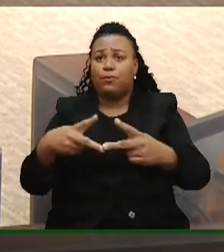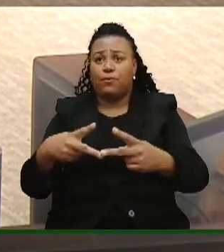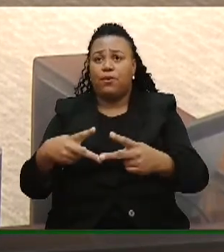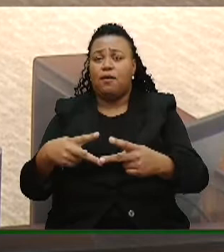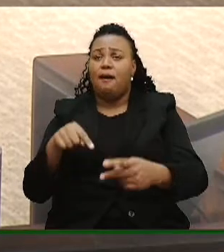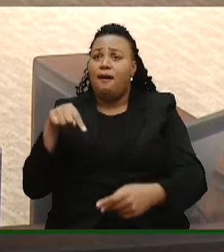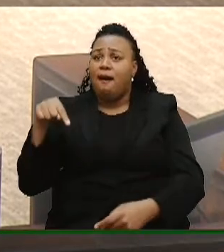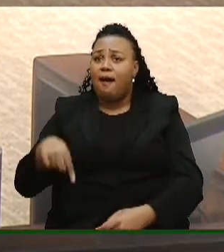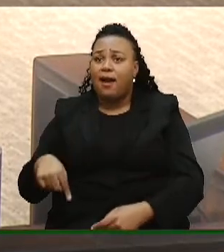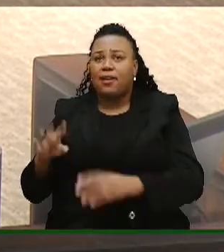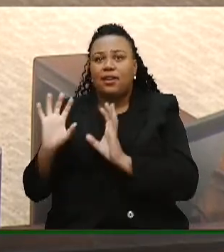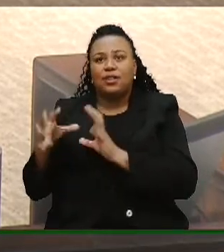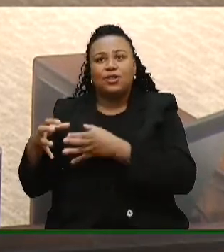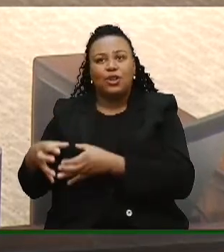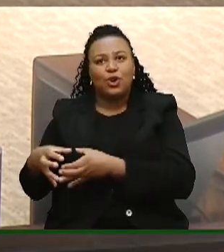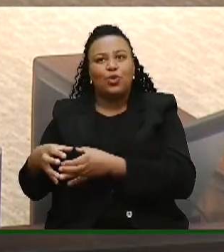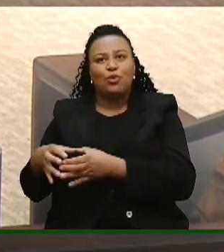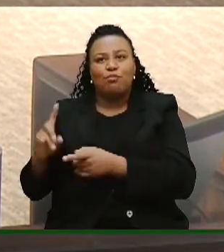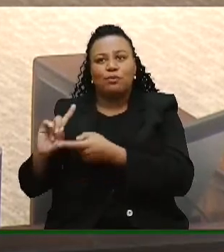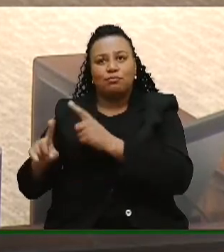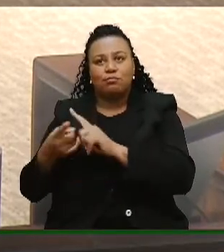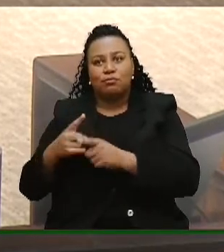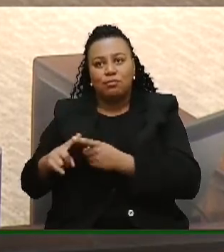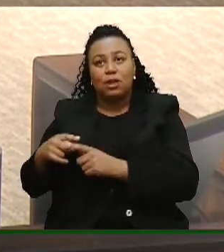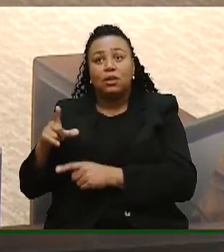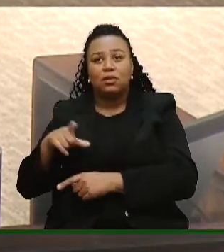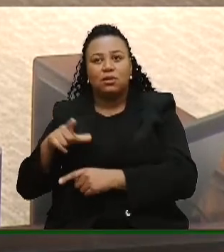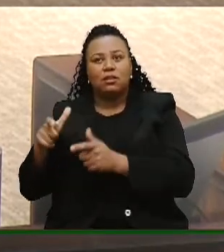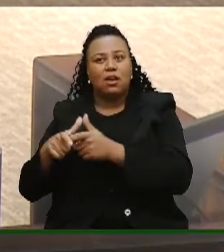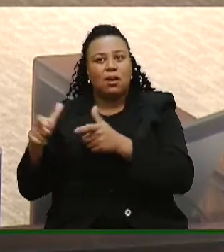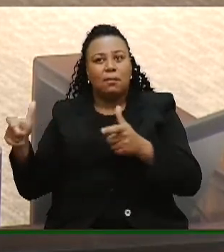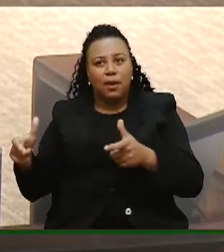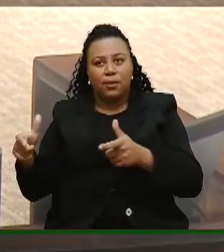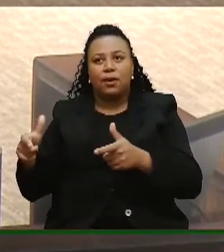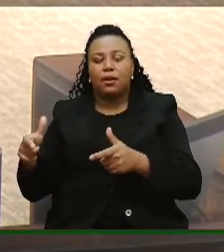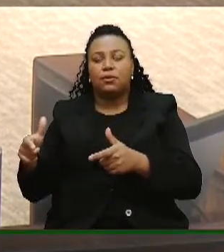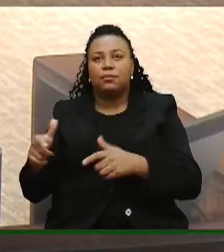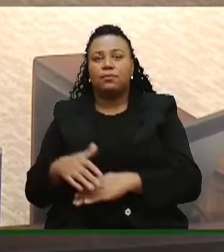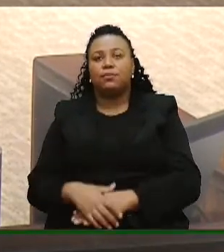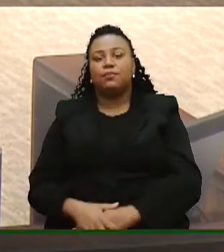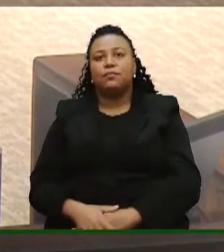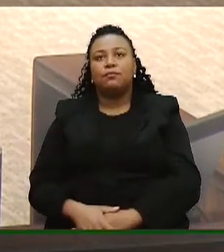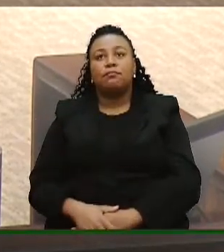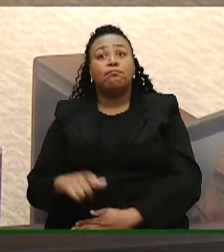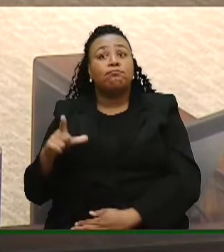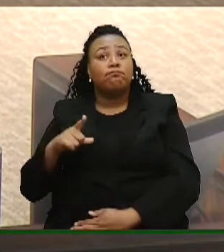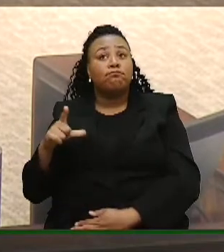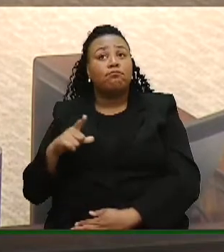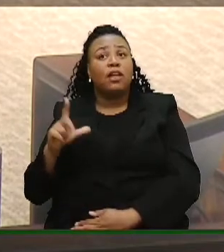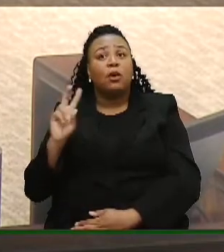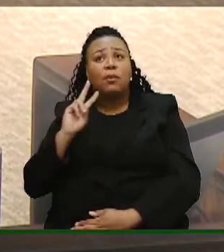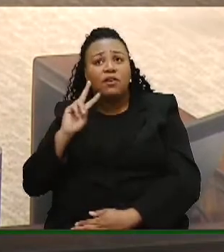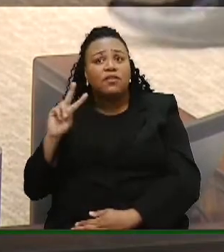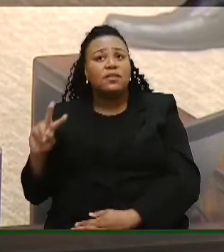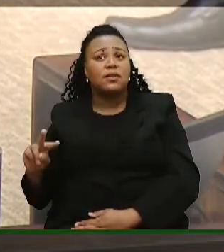Aqui nesta roda, que está formada aqui, em sua grande maioria, está uma visão